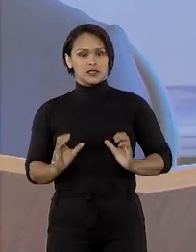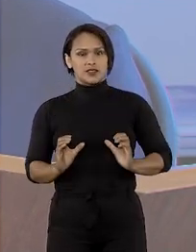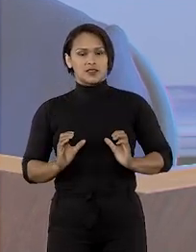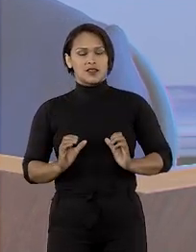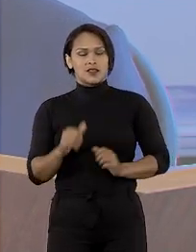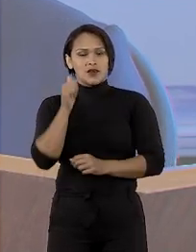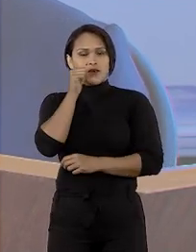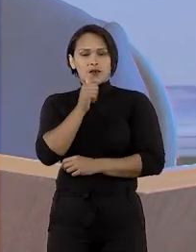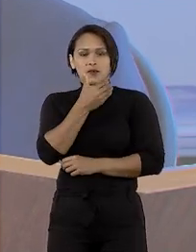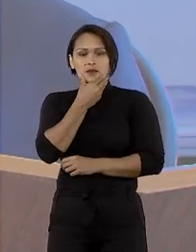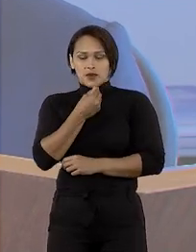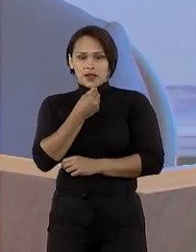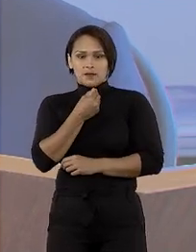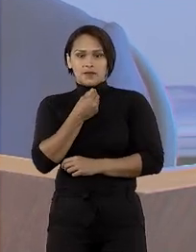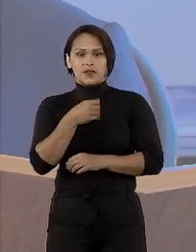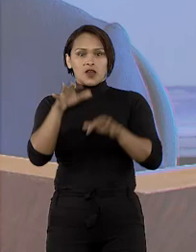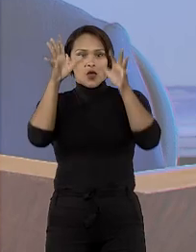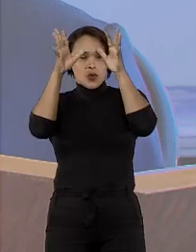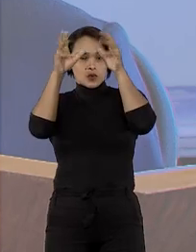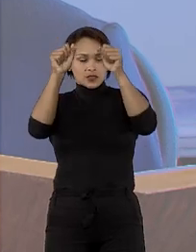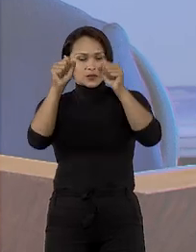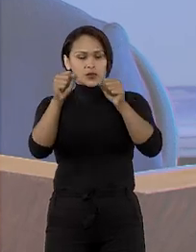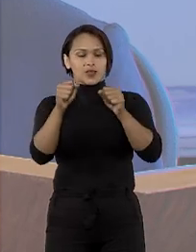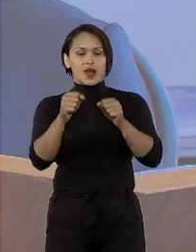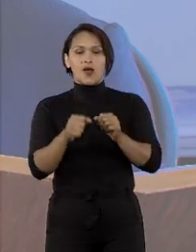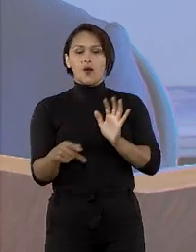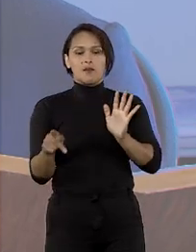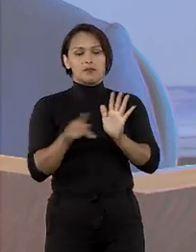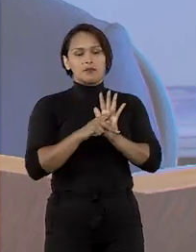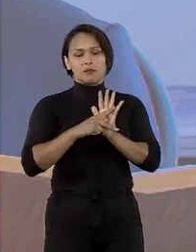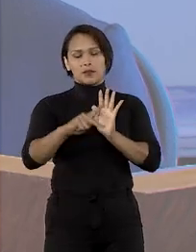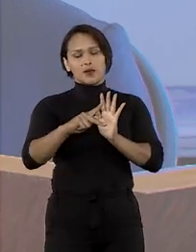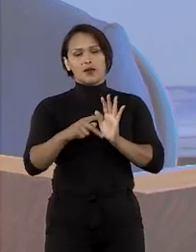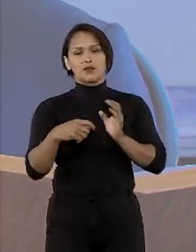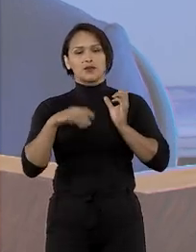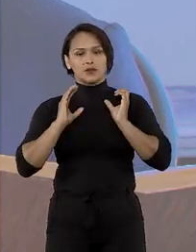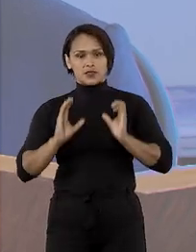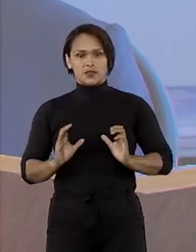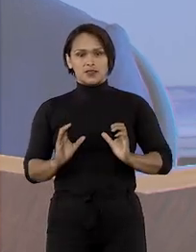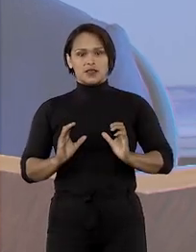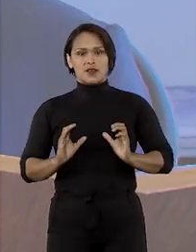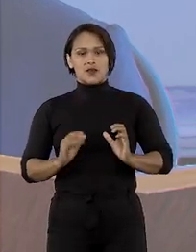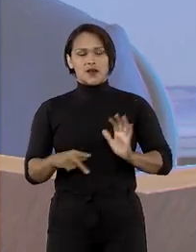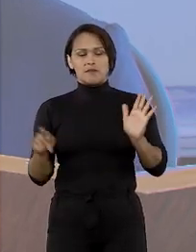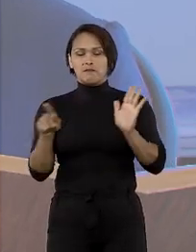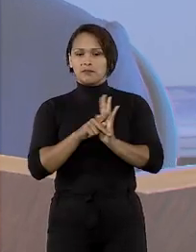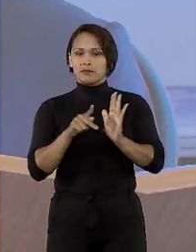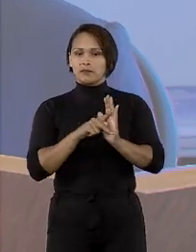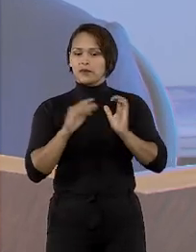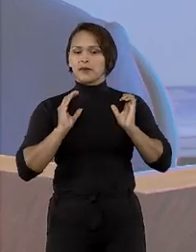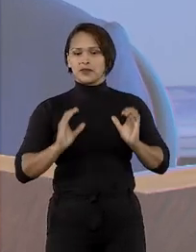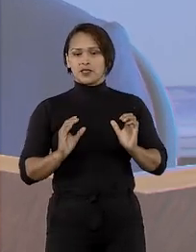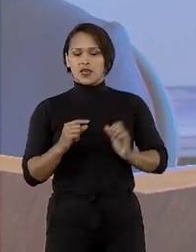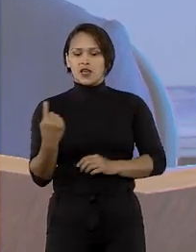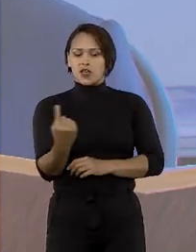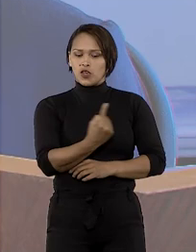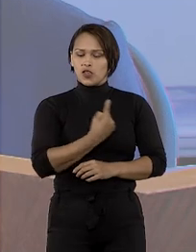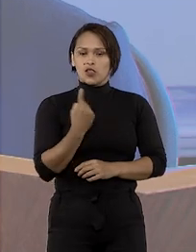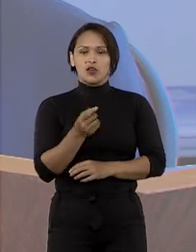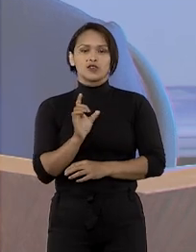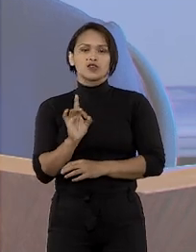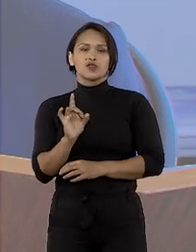a cidadã brasileira. O tribunal é do cidadão. O tribunal é da cidadania. E nós somos